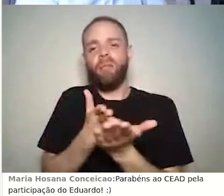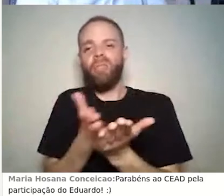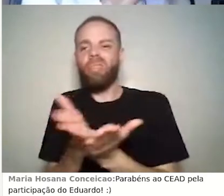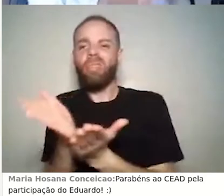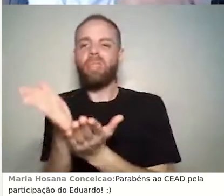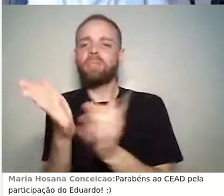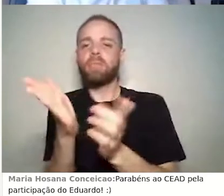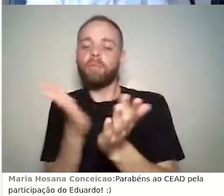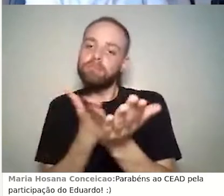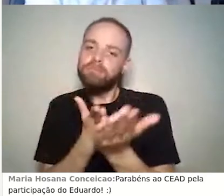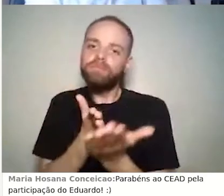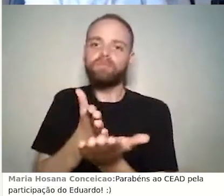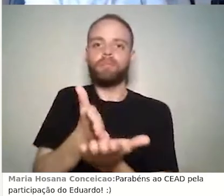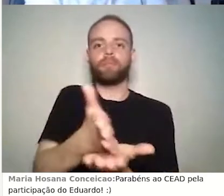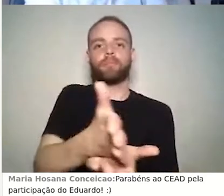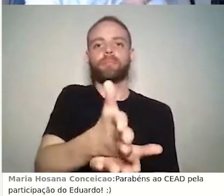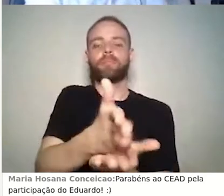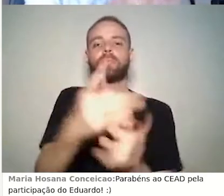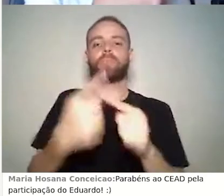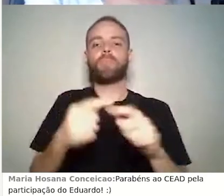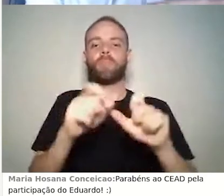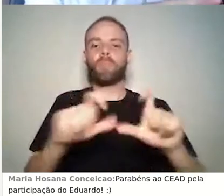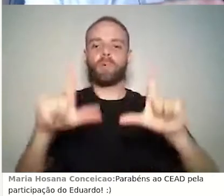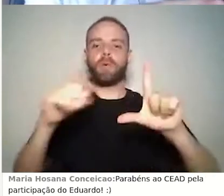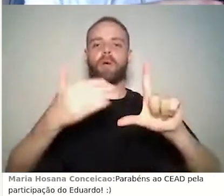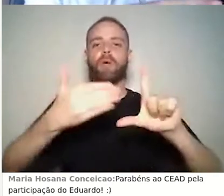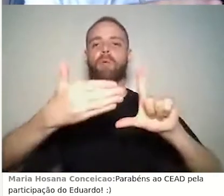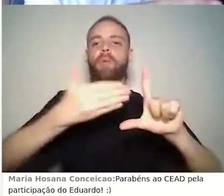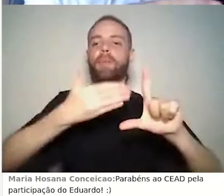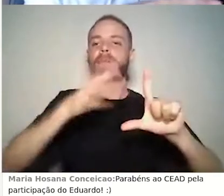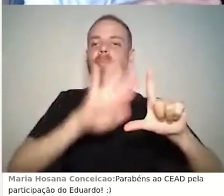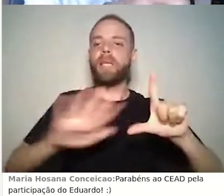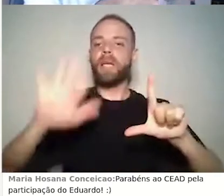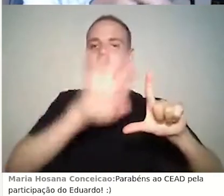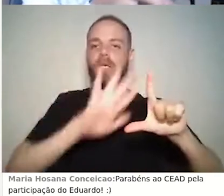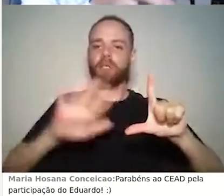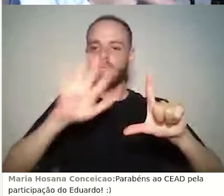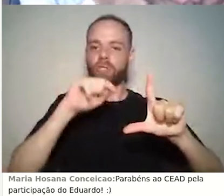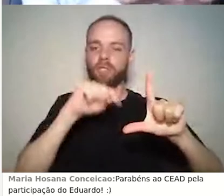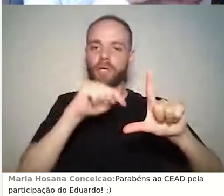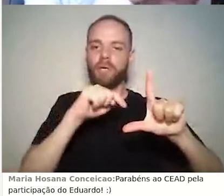ambiente já prevê que esse aluno ficará fora da curva e interage com ele.